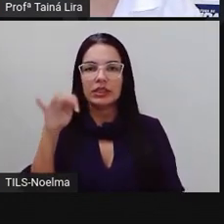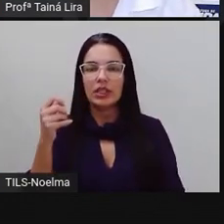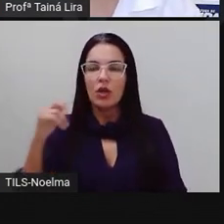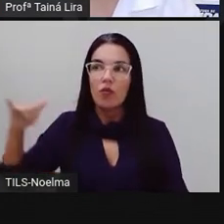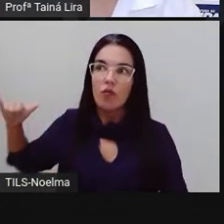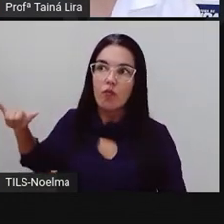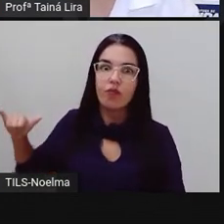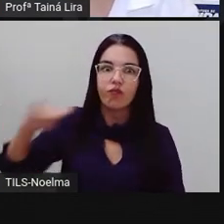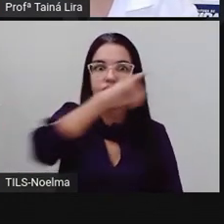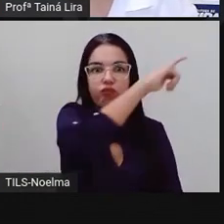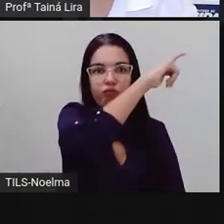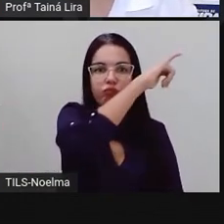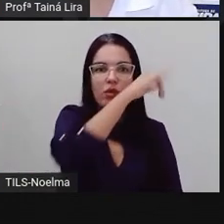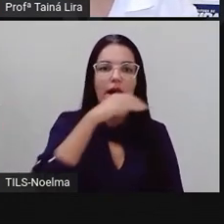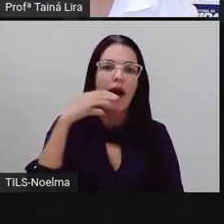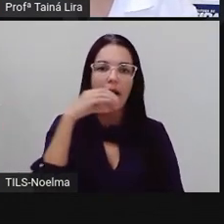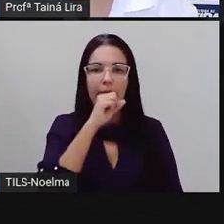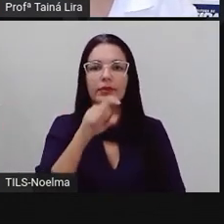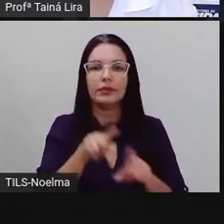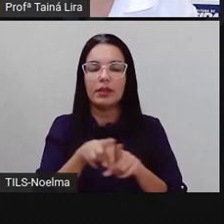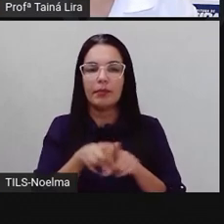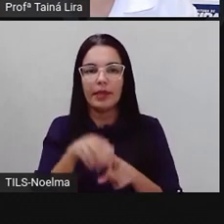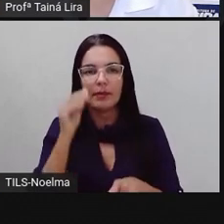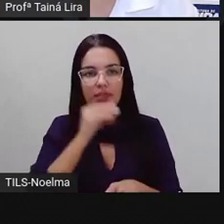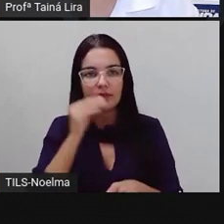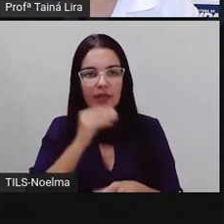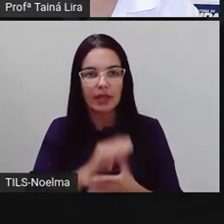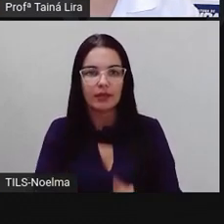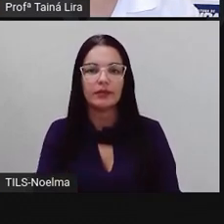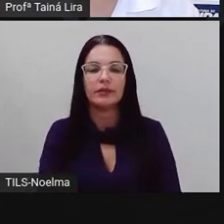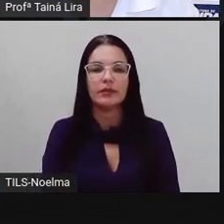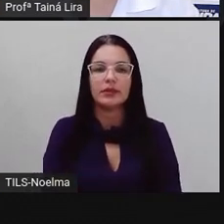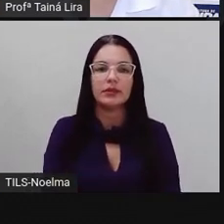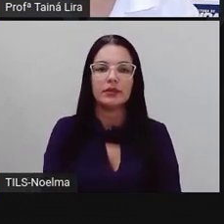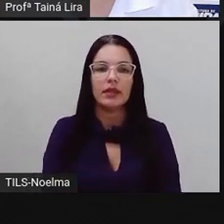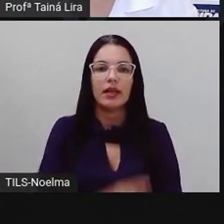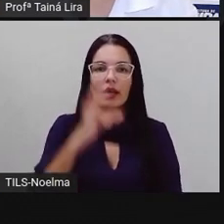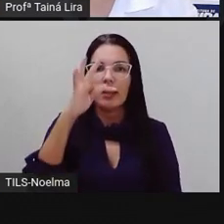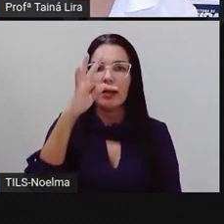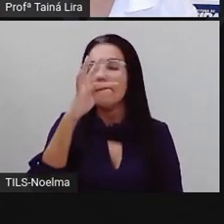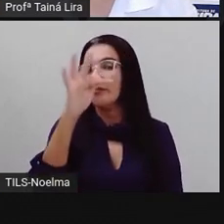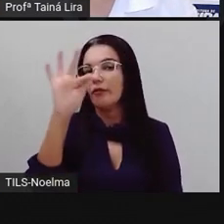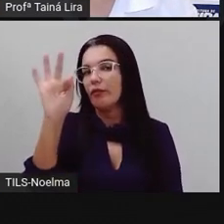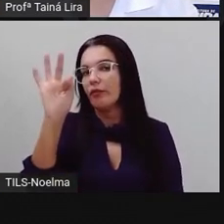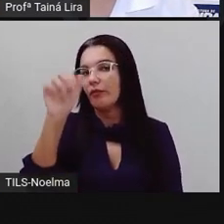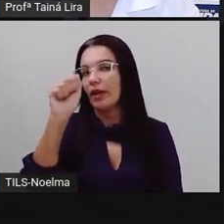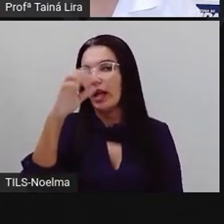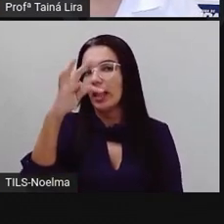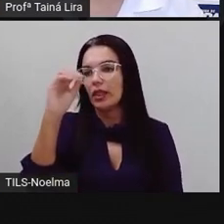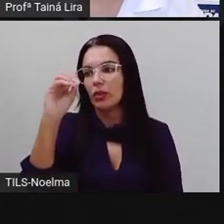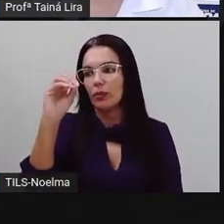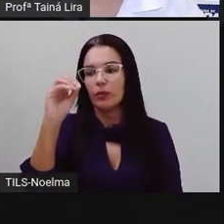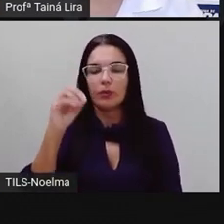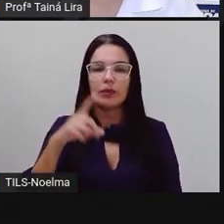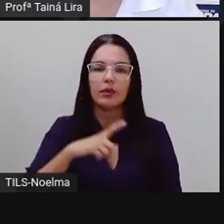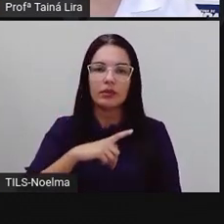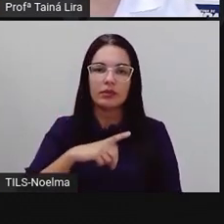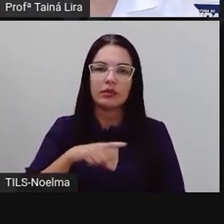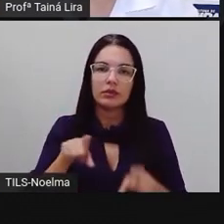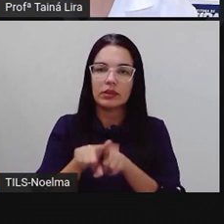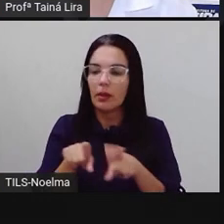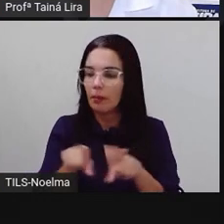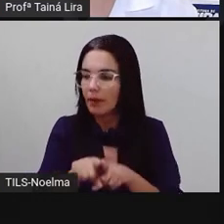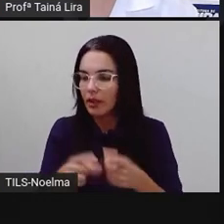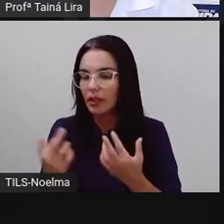Olha lá. Também é uma sílaba mais fraca, eu escrevi com O. Ó, fato. É a mesma